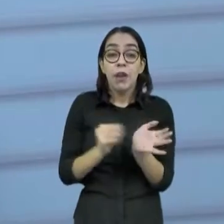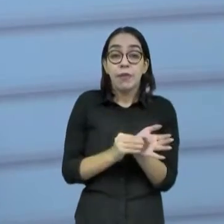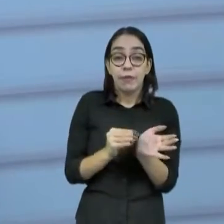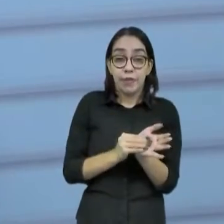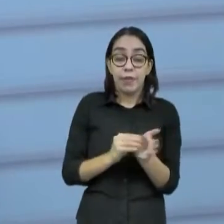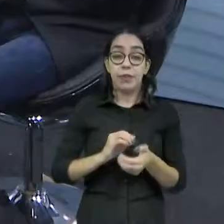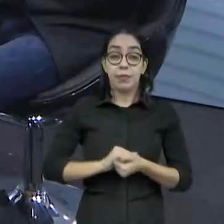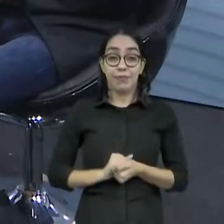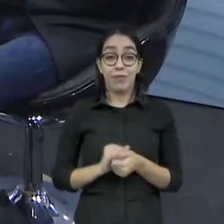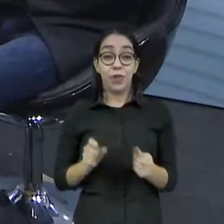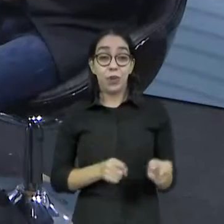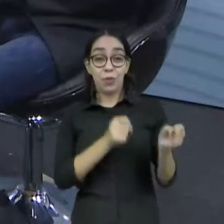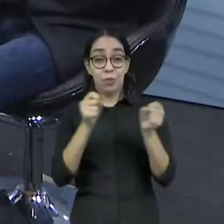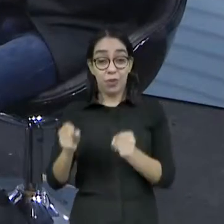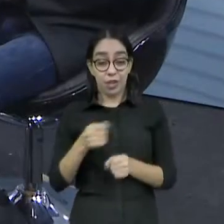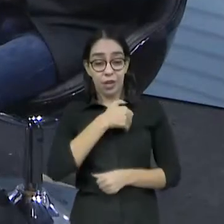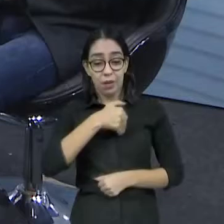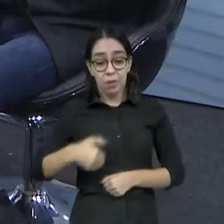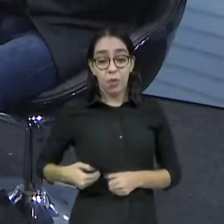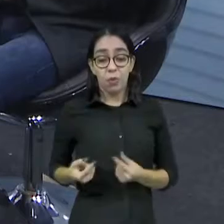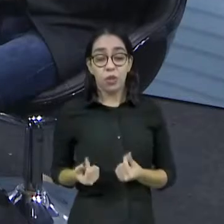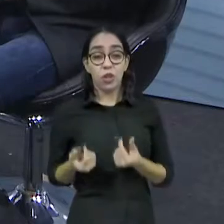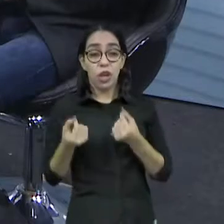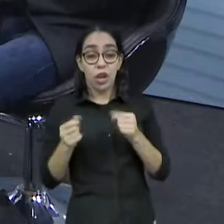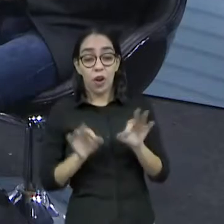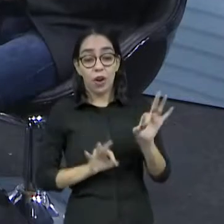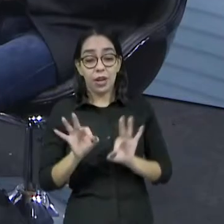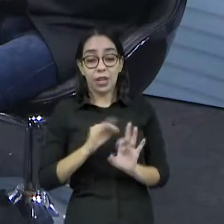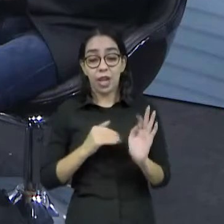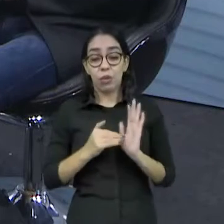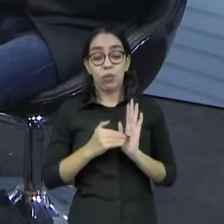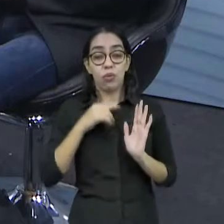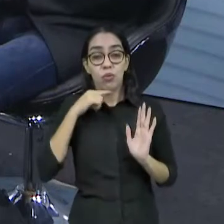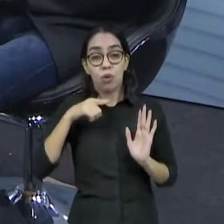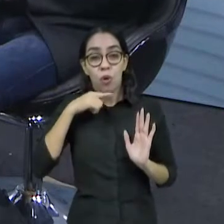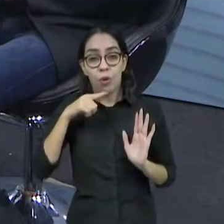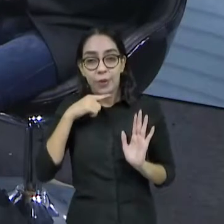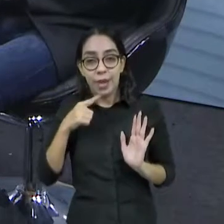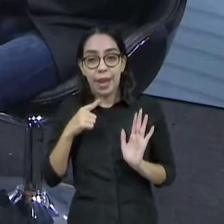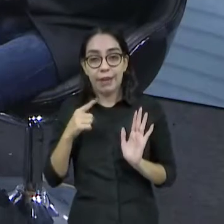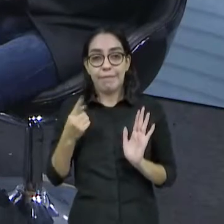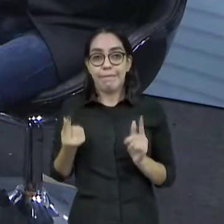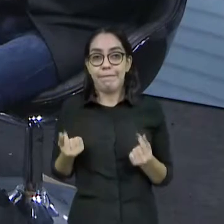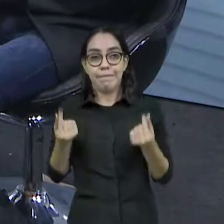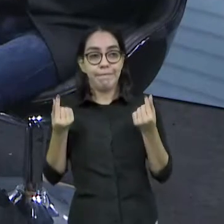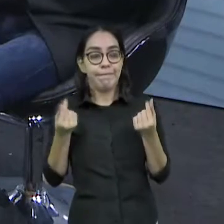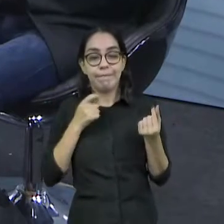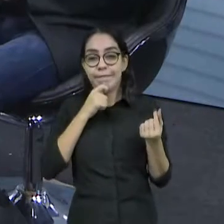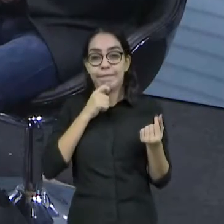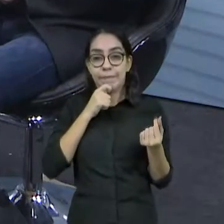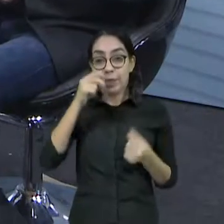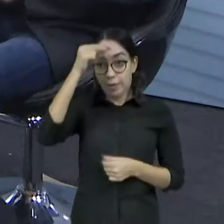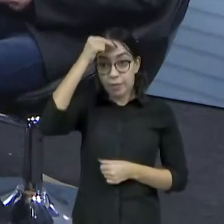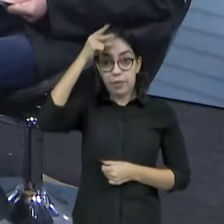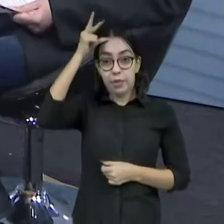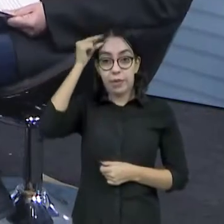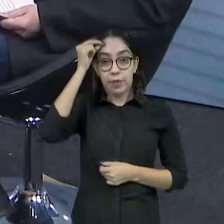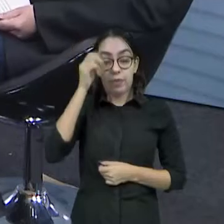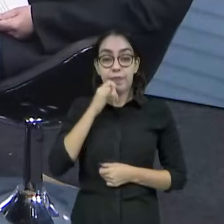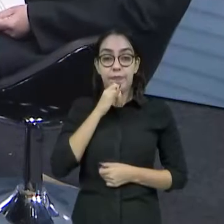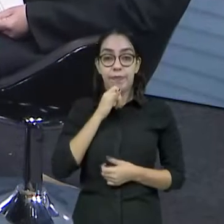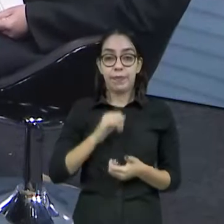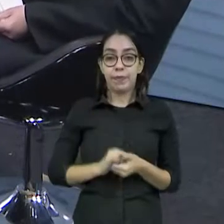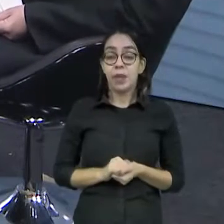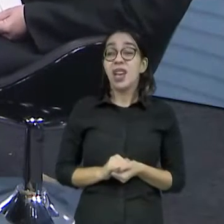poder público tem dinheiro para fazer isso só, não. Exato. a atuação de Fortaleza não tem dinheiro no orçamento para fazer isso só. vai... E não precisa.